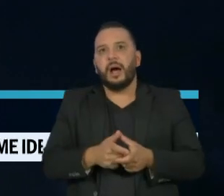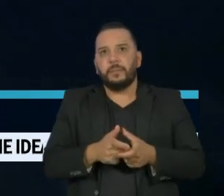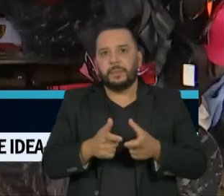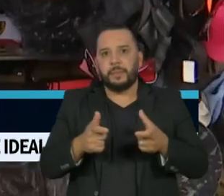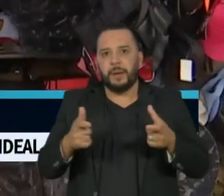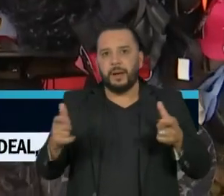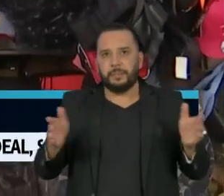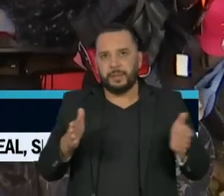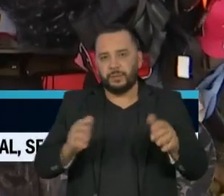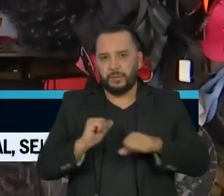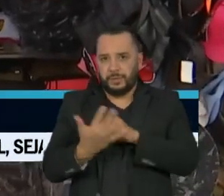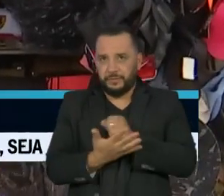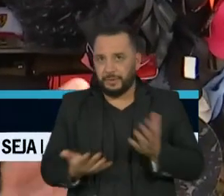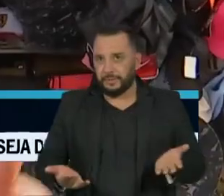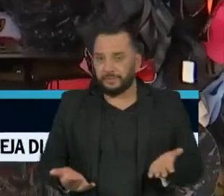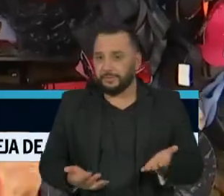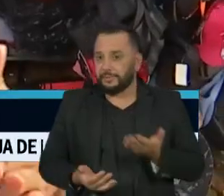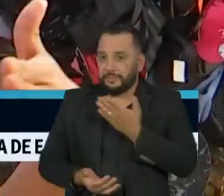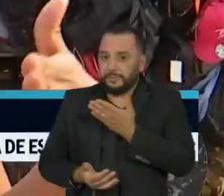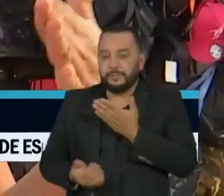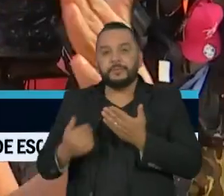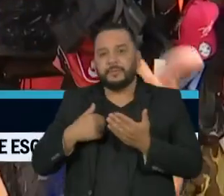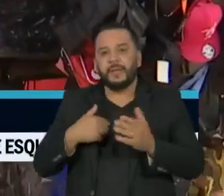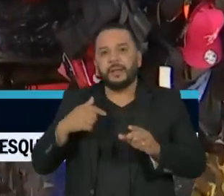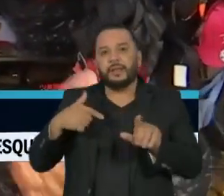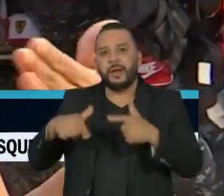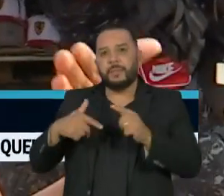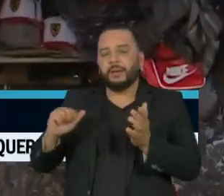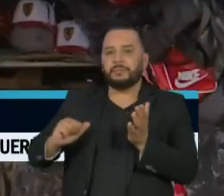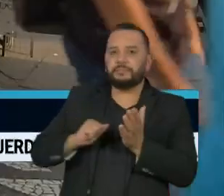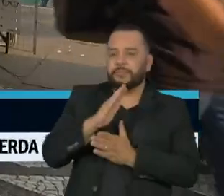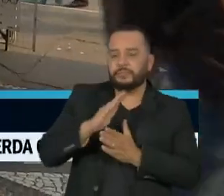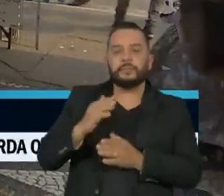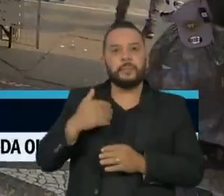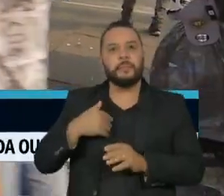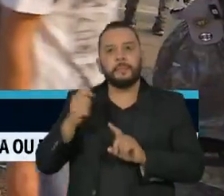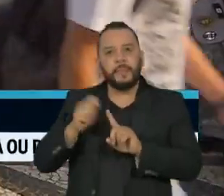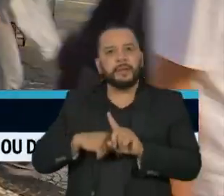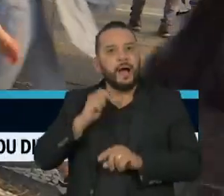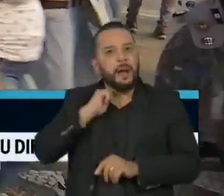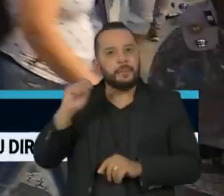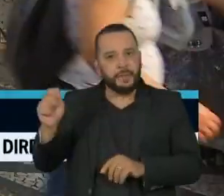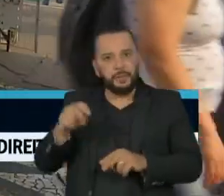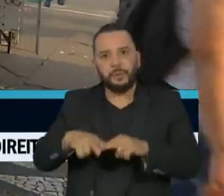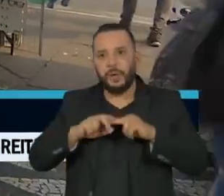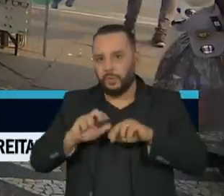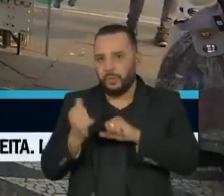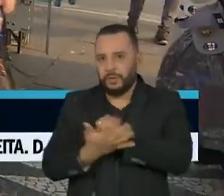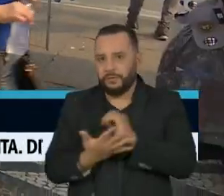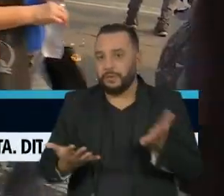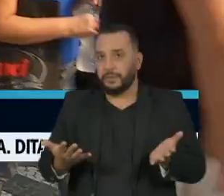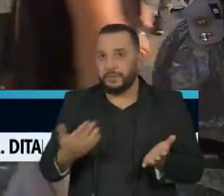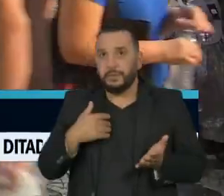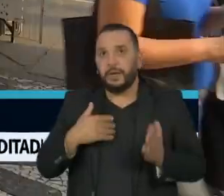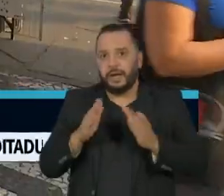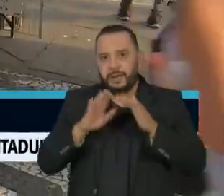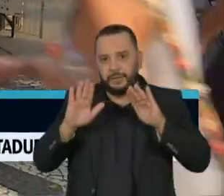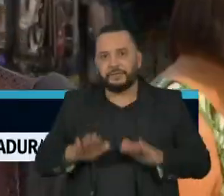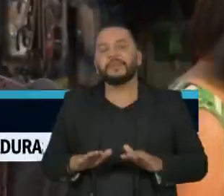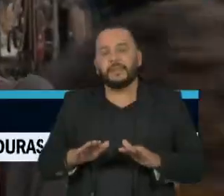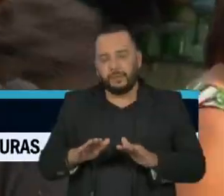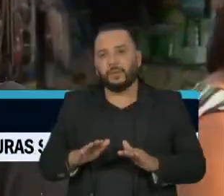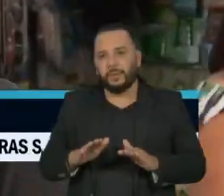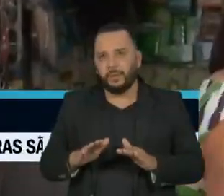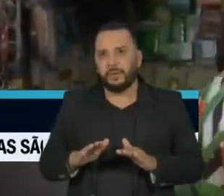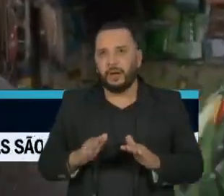pandemia. A perda do emprego foi em plena pandemia, abril. Por causa do isolamento social, a Fabiana ficou em casa.